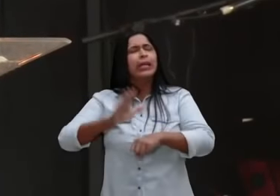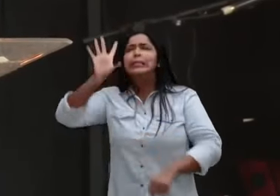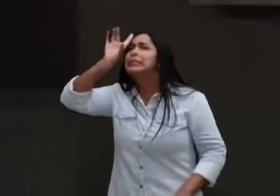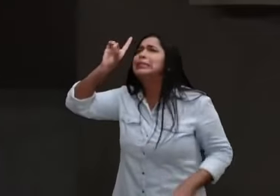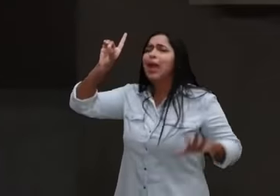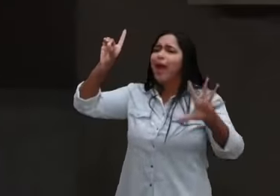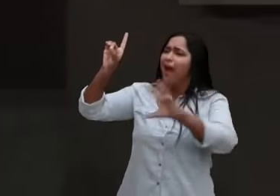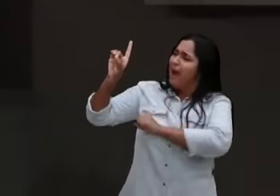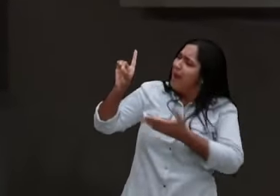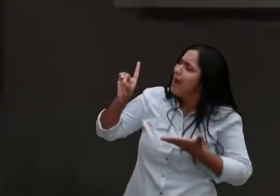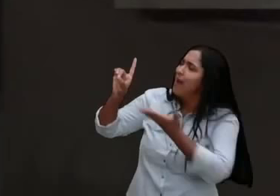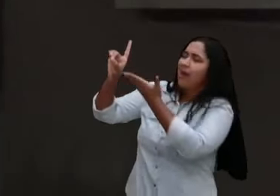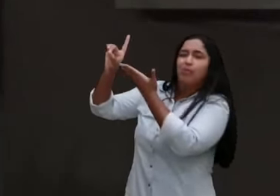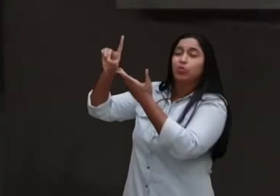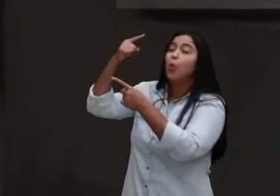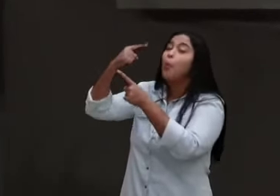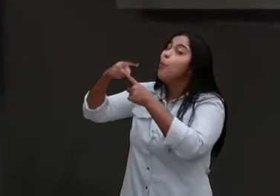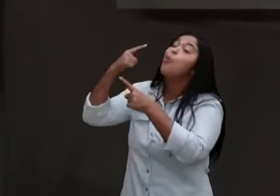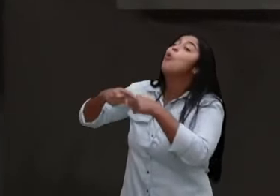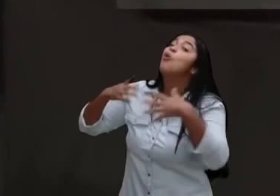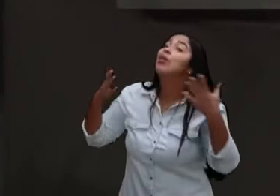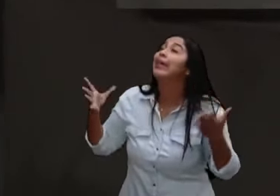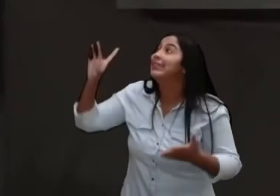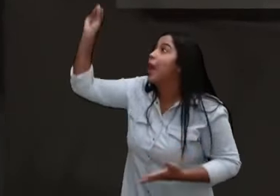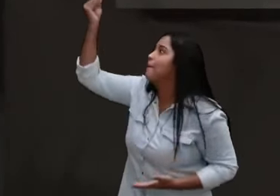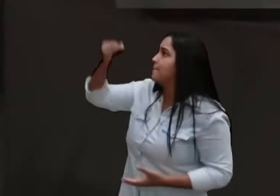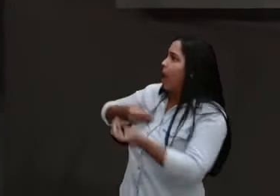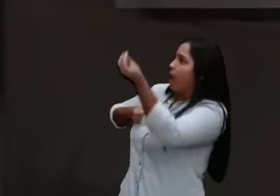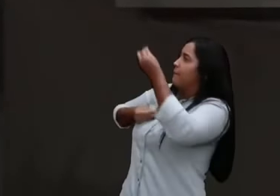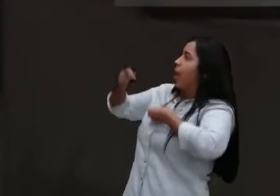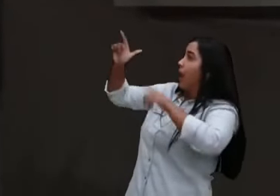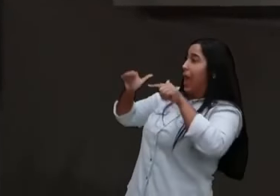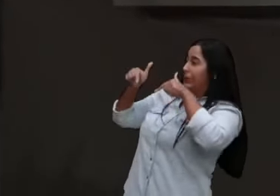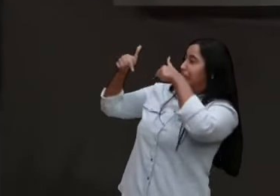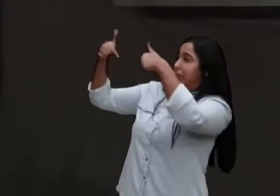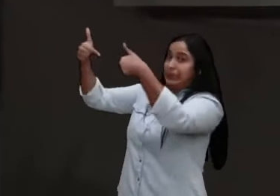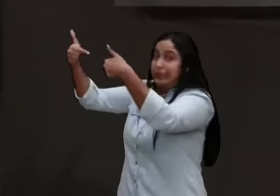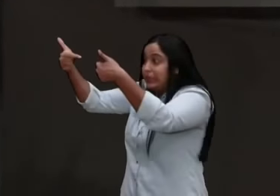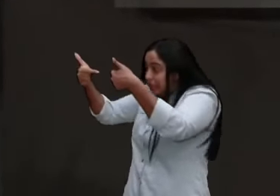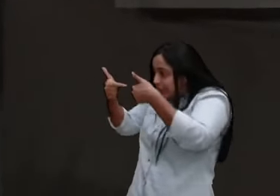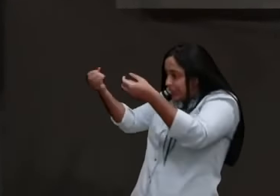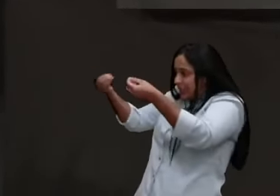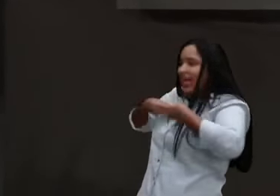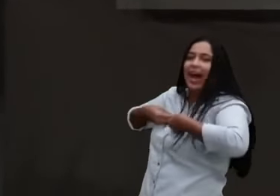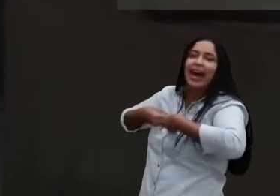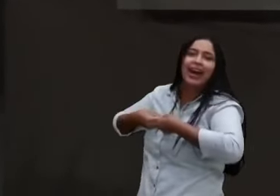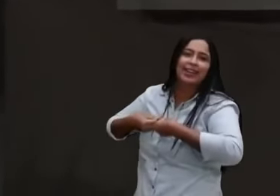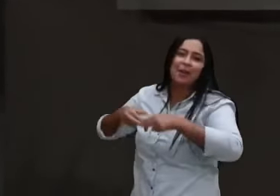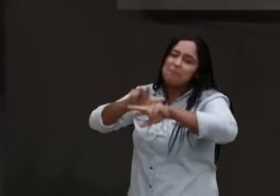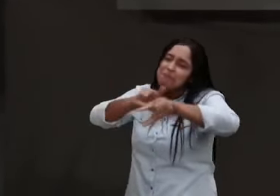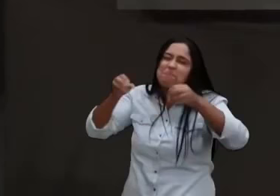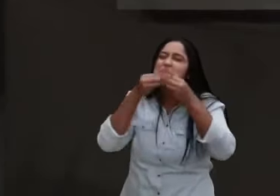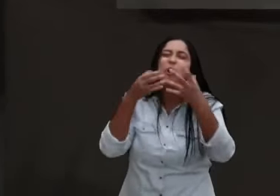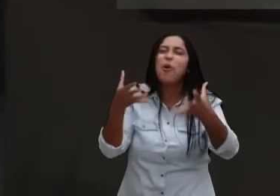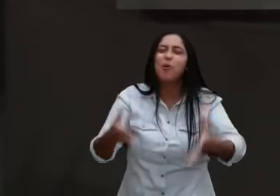Ele agora está dizendo, olha, já que eu te amo e o Senhor fez tudo isso, eu queria corresponder.